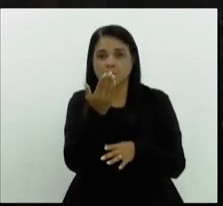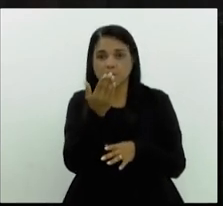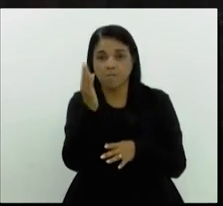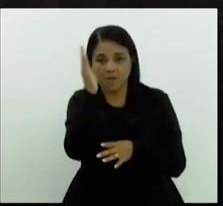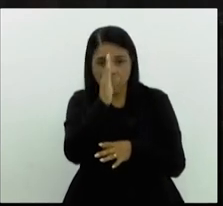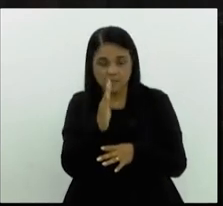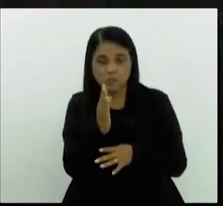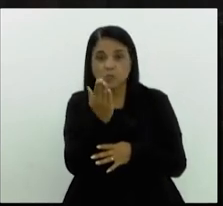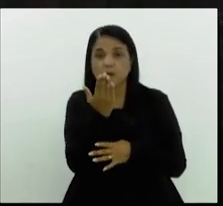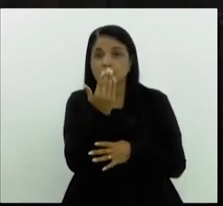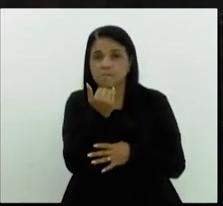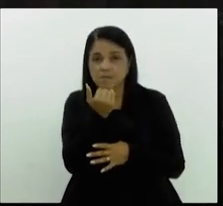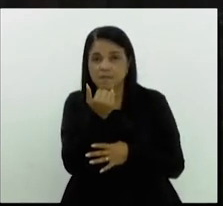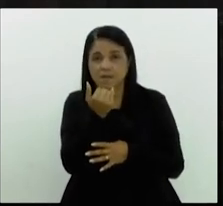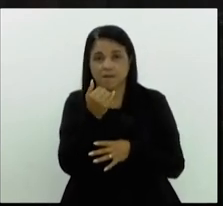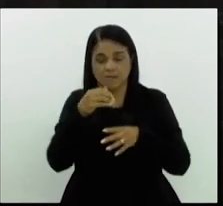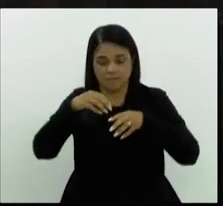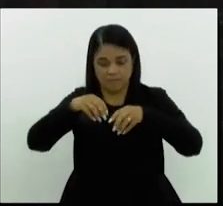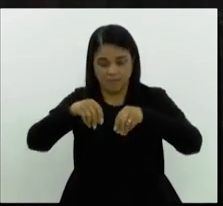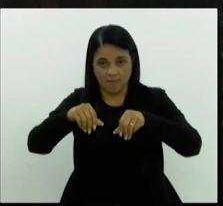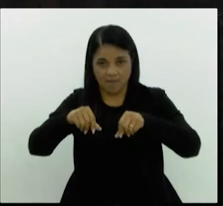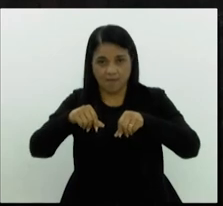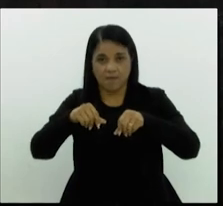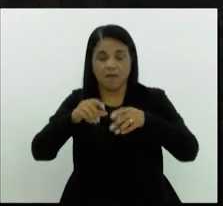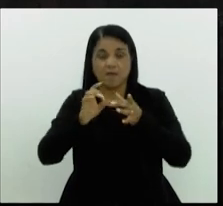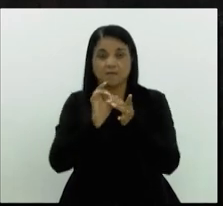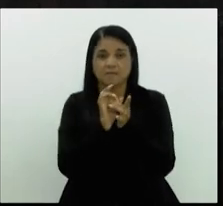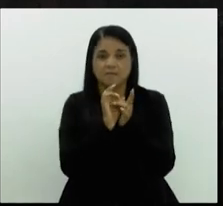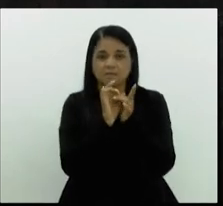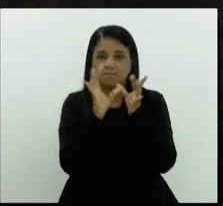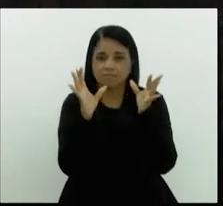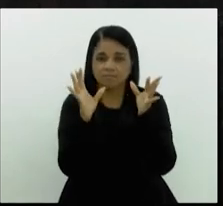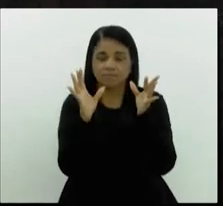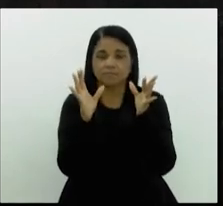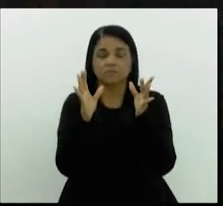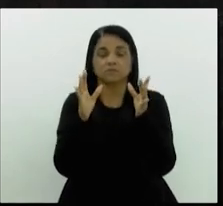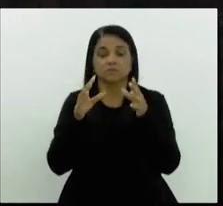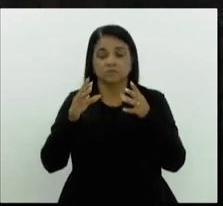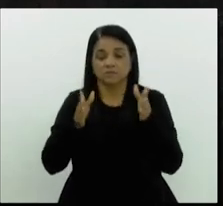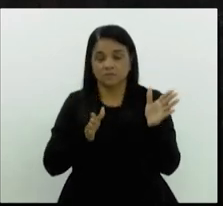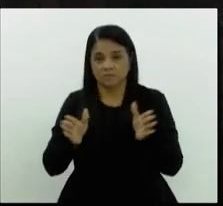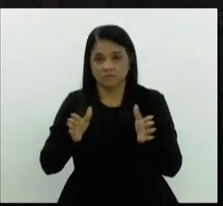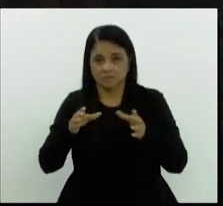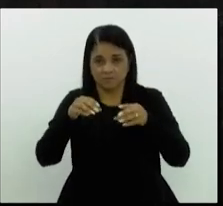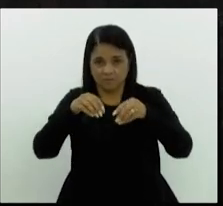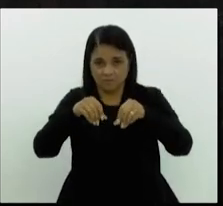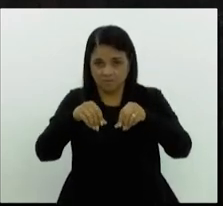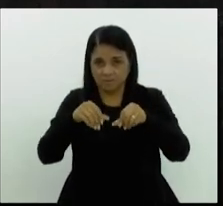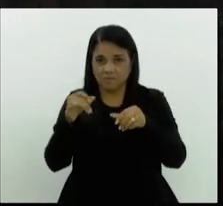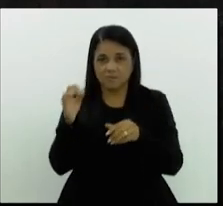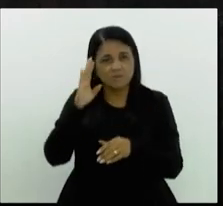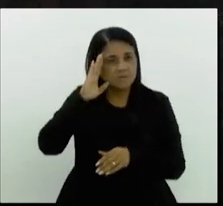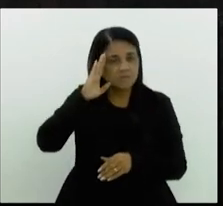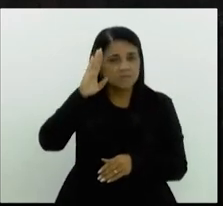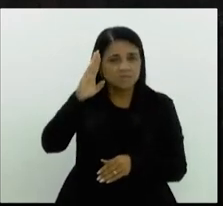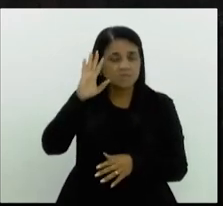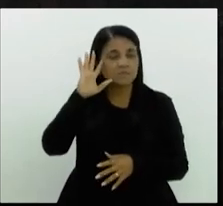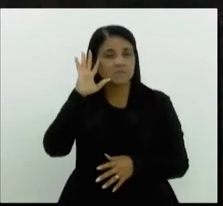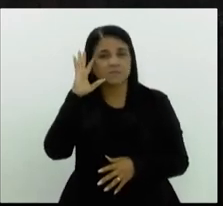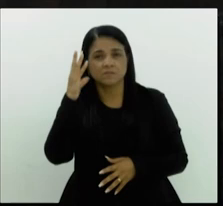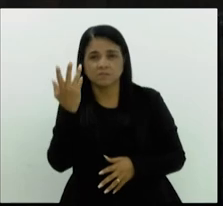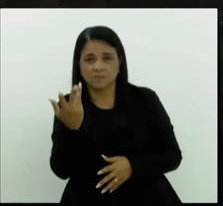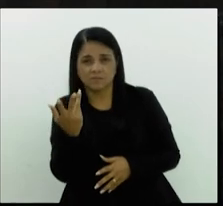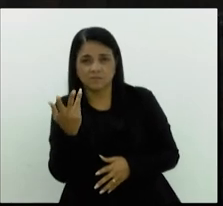porque entendemos que a democratização do acesso à terra é fundamental para resolver